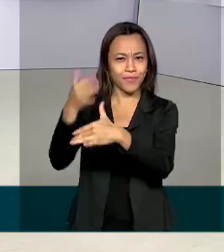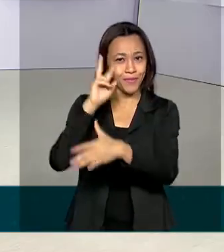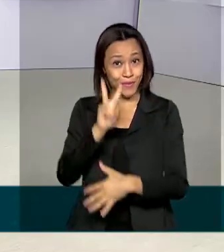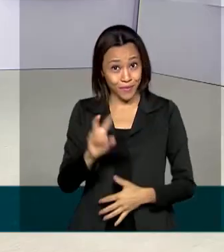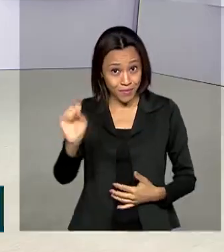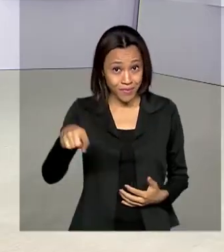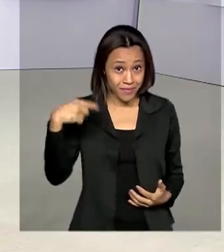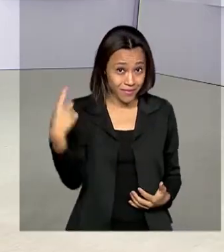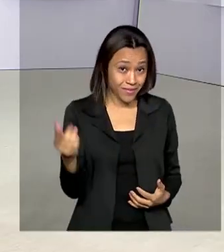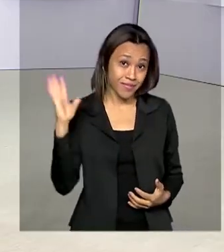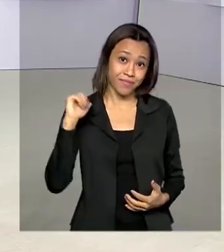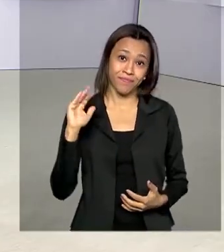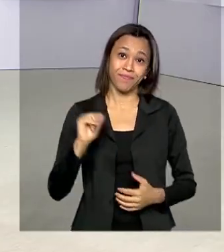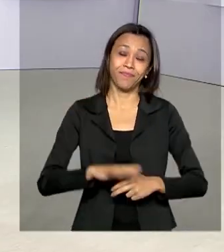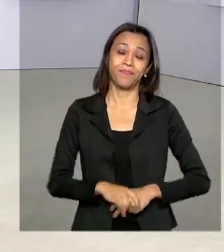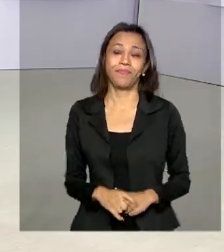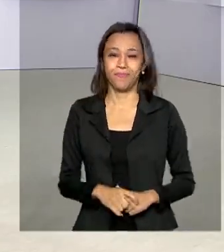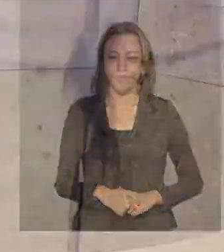vemos na próxima edição. Até lá!